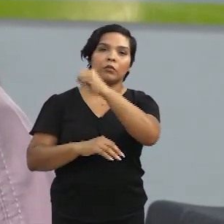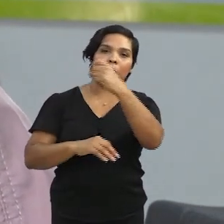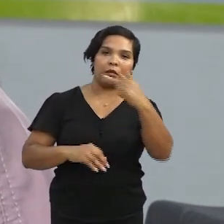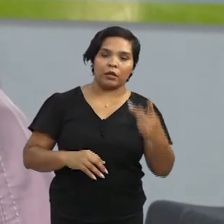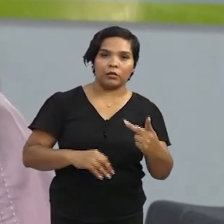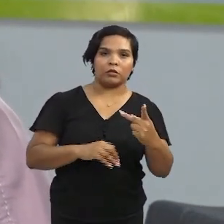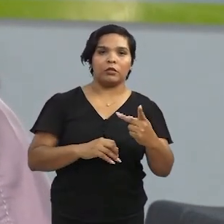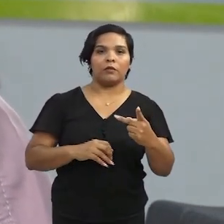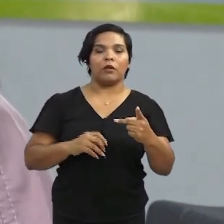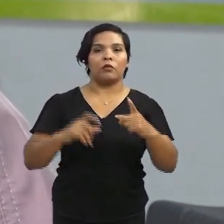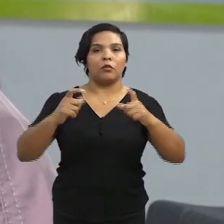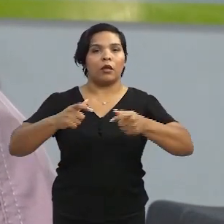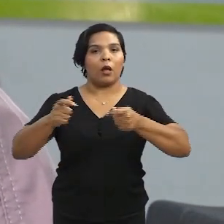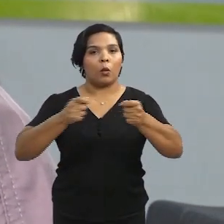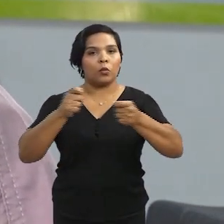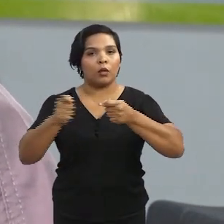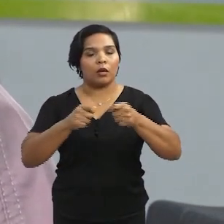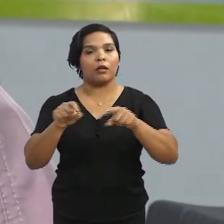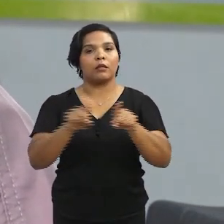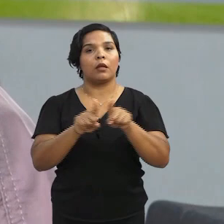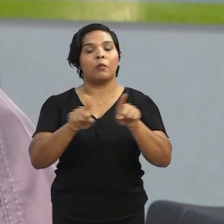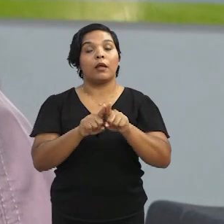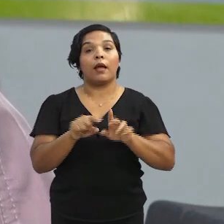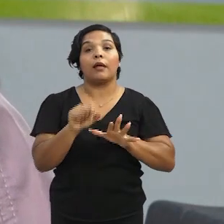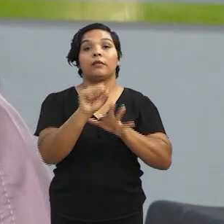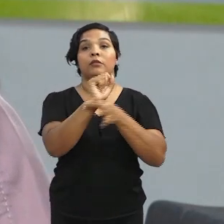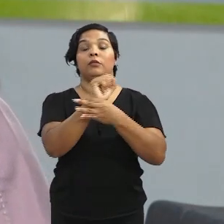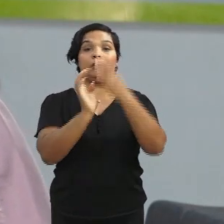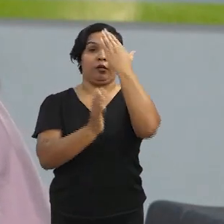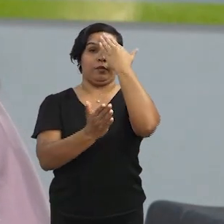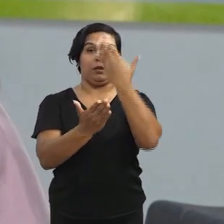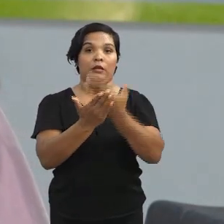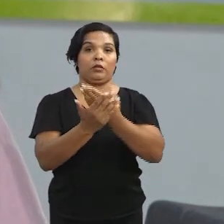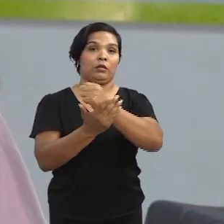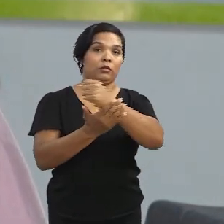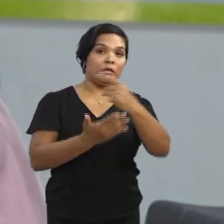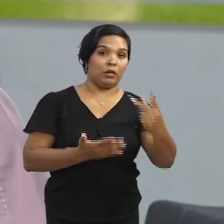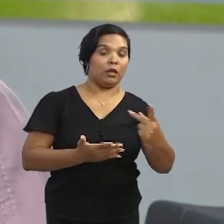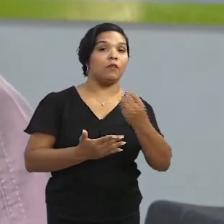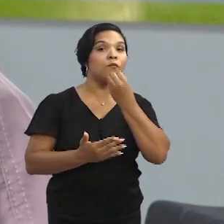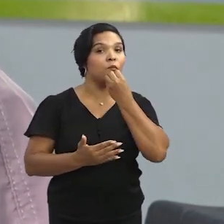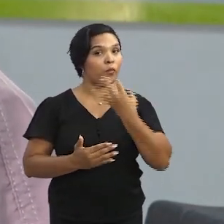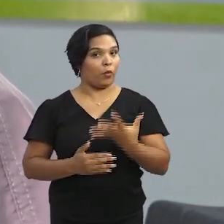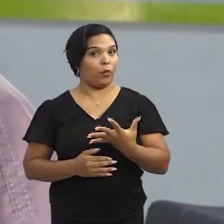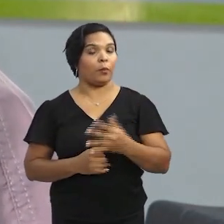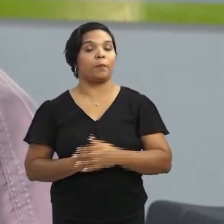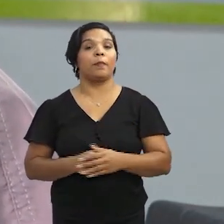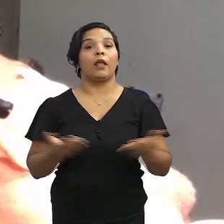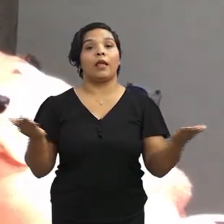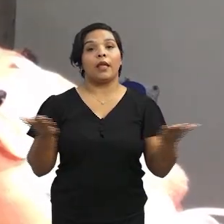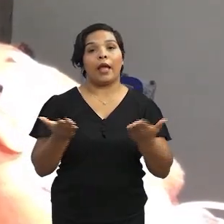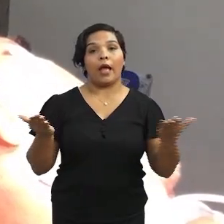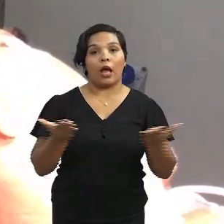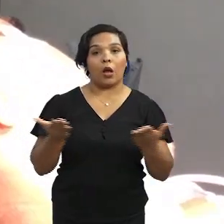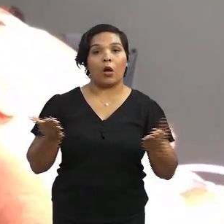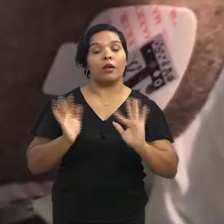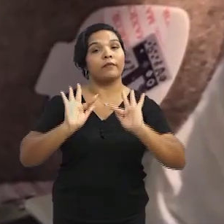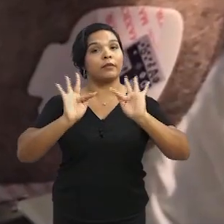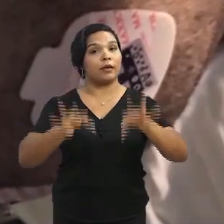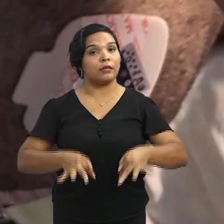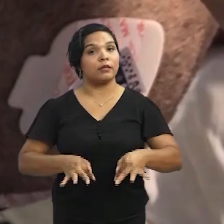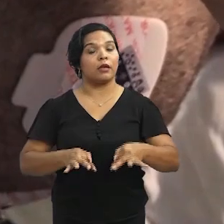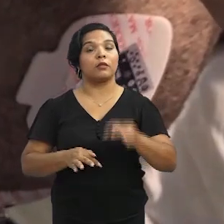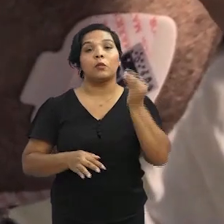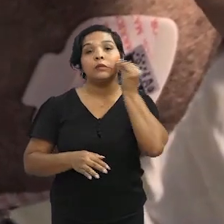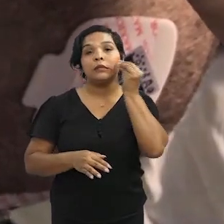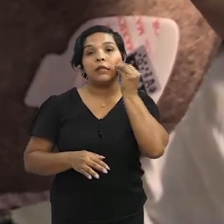aplicativo em um cenário controlado, quanto a segurança, a confiabilidade dele, que foi muito positiva. E agora nós